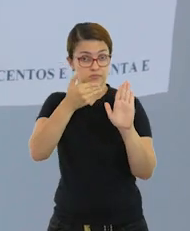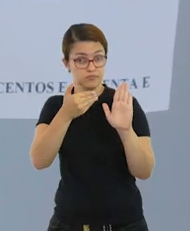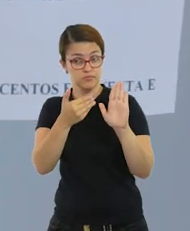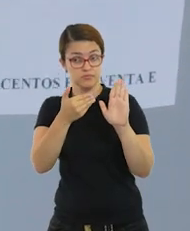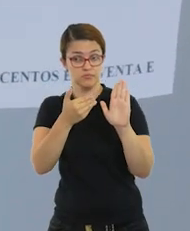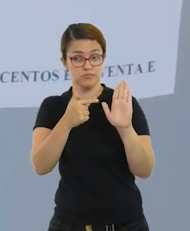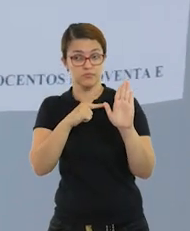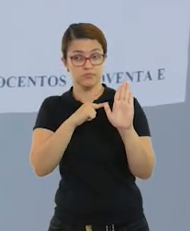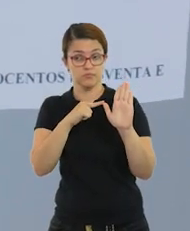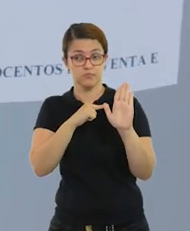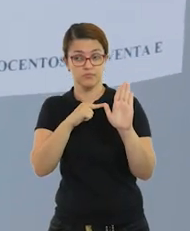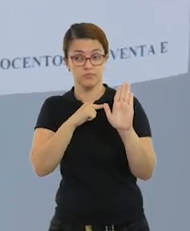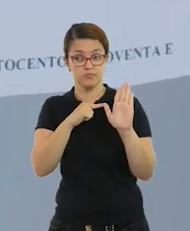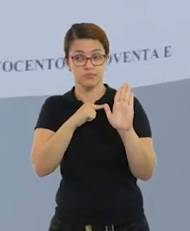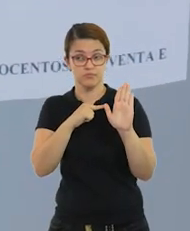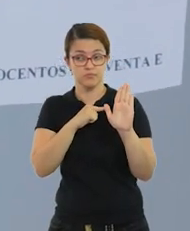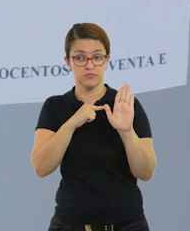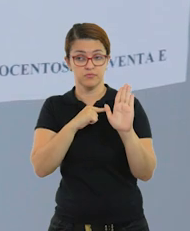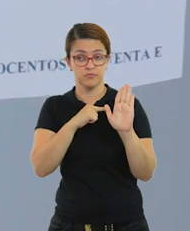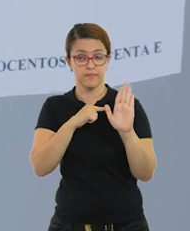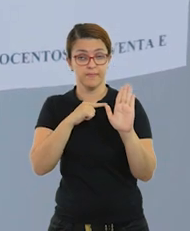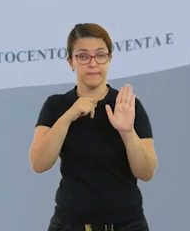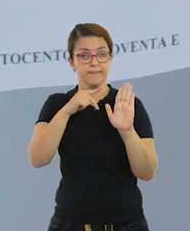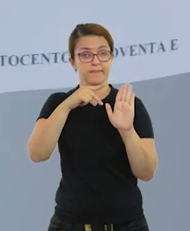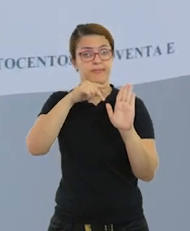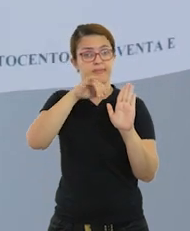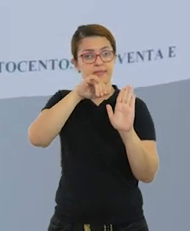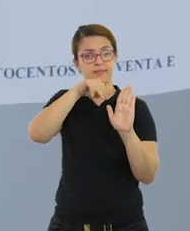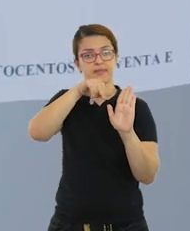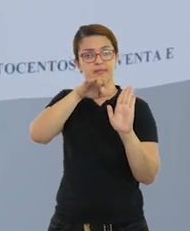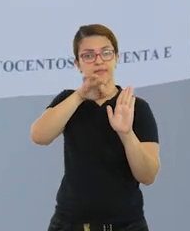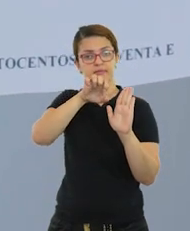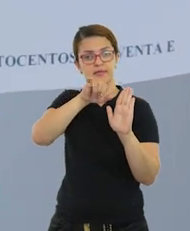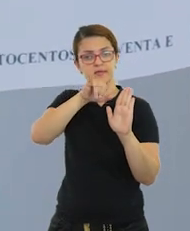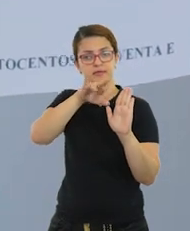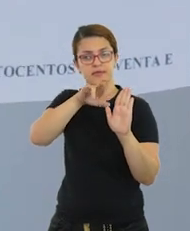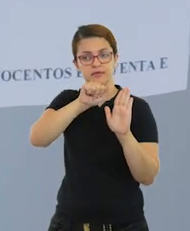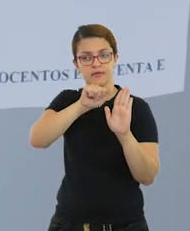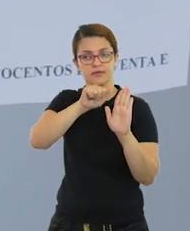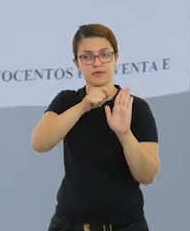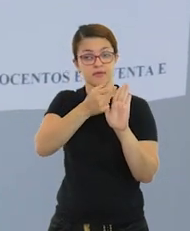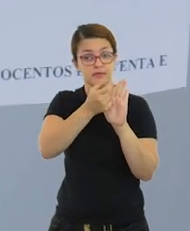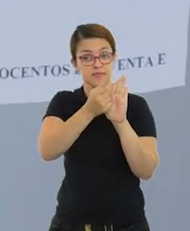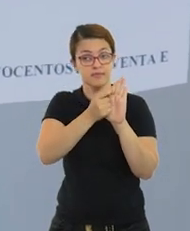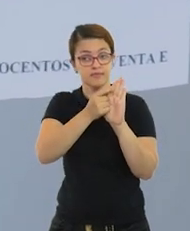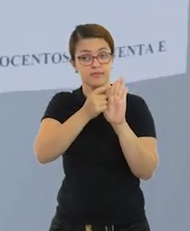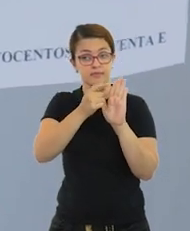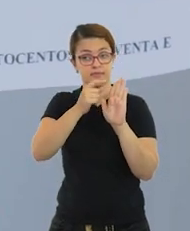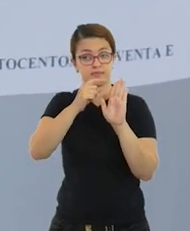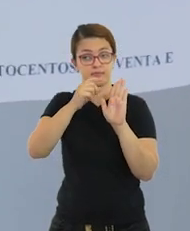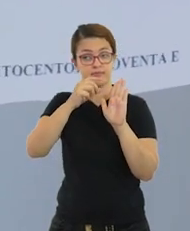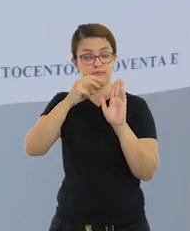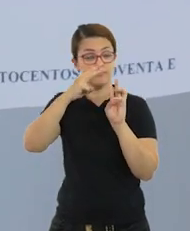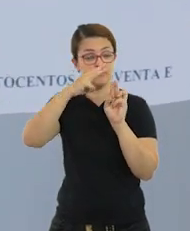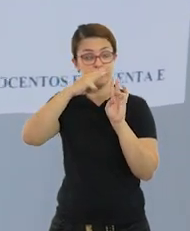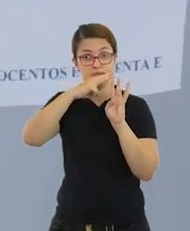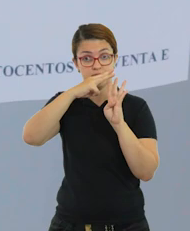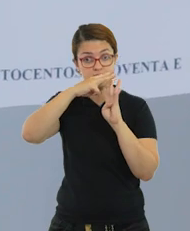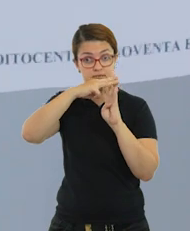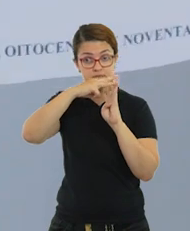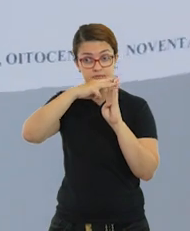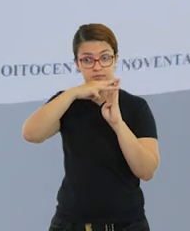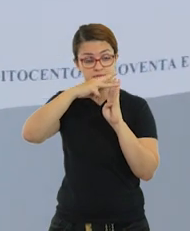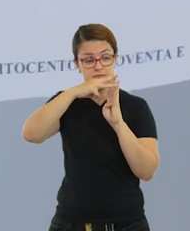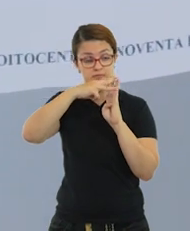Do lado esquerdo do nosso número nós temos a parte inteira, que é representada pela classe